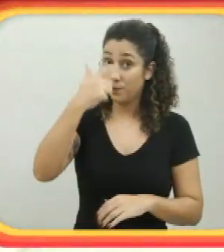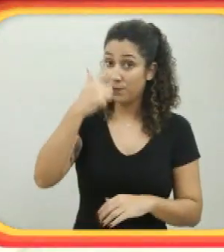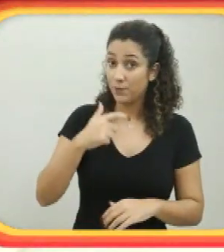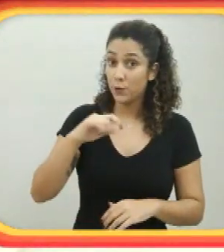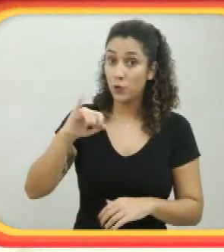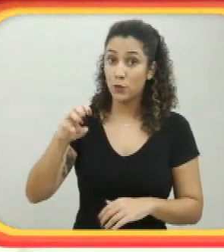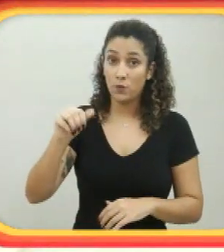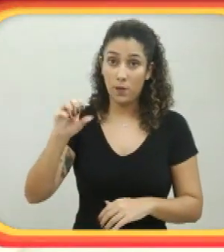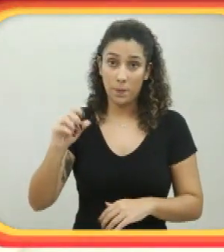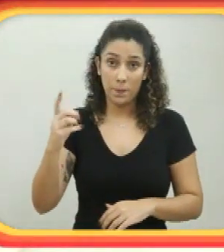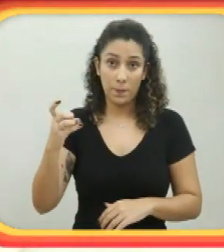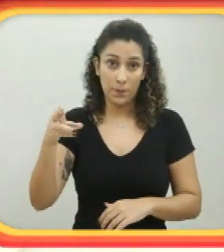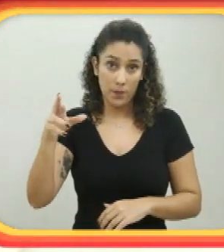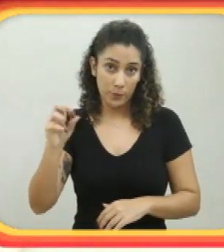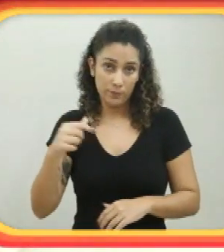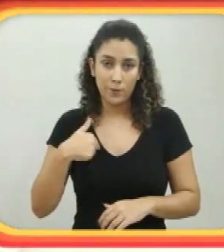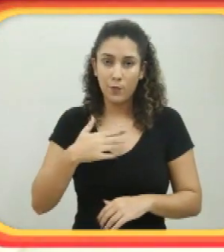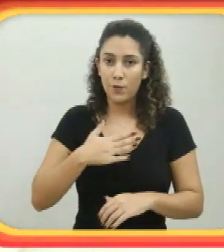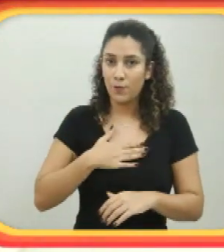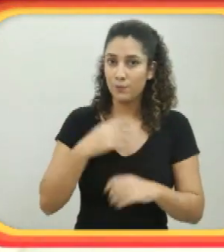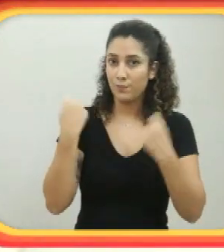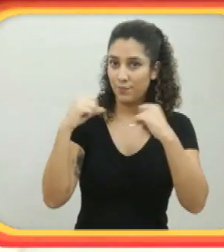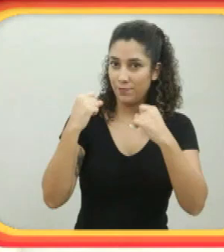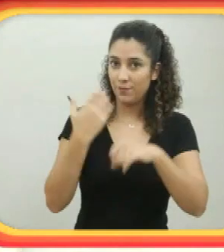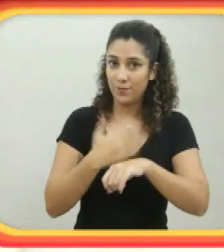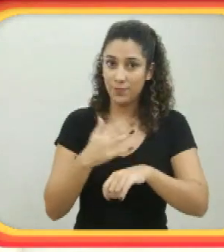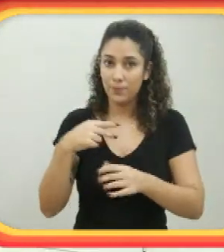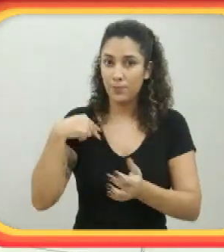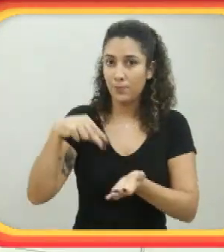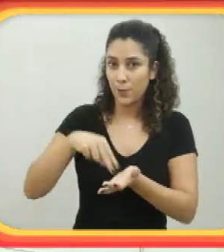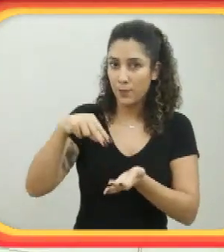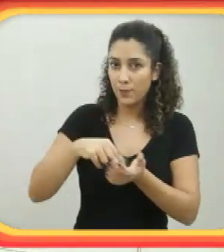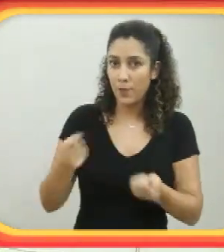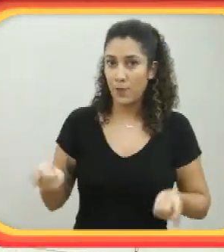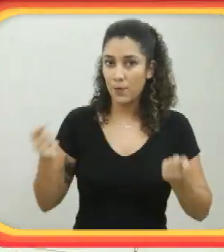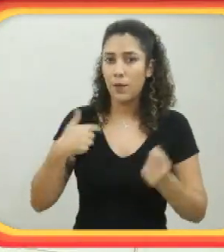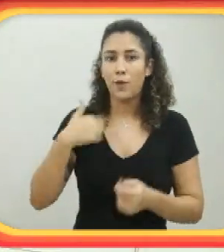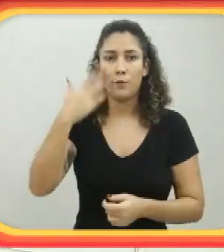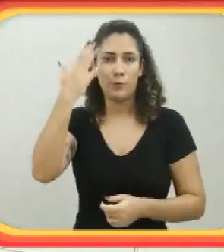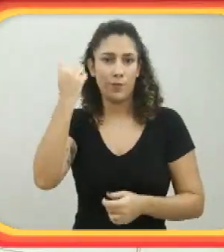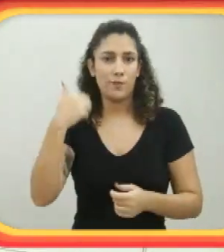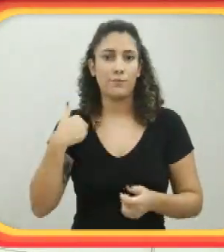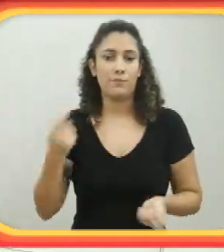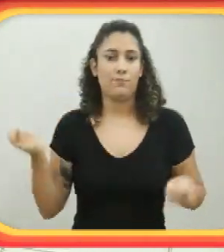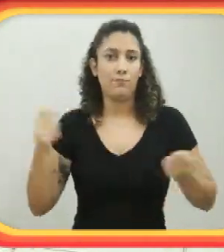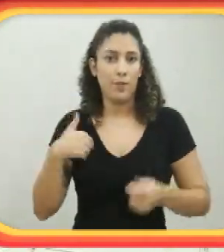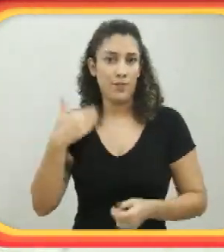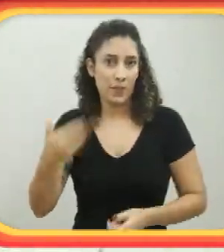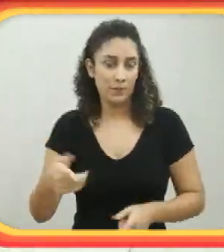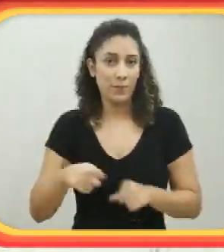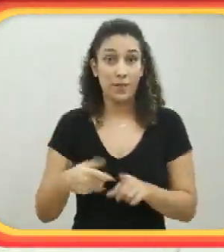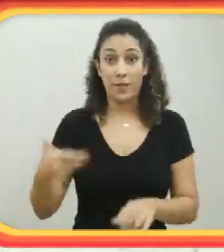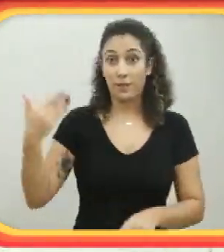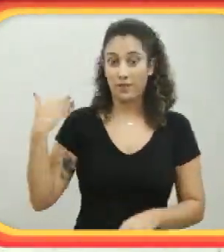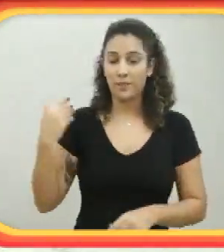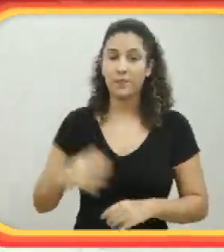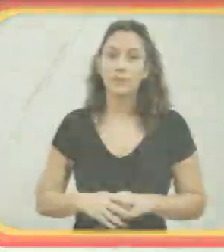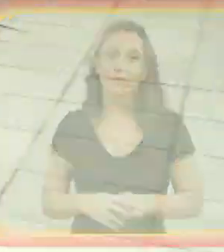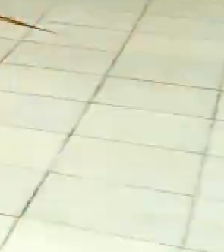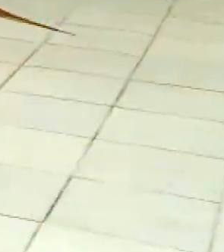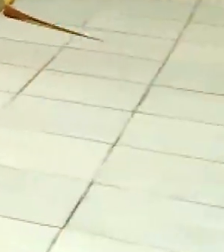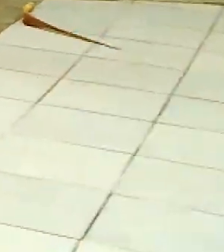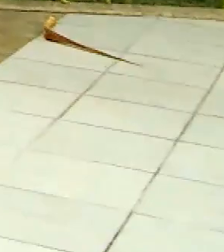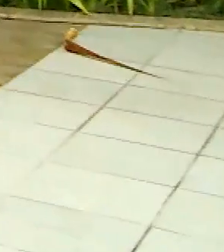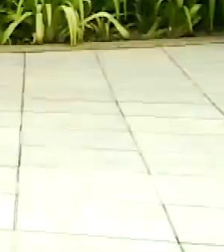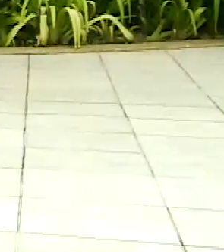Pedro e gosto de fazer atividades físicas. Pula corda. Eu não sei. Pra frente e pra